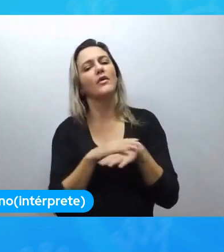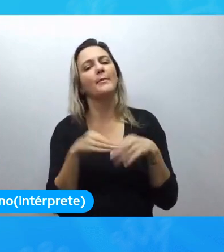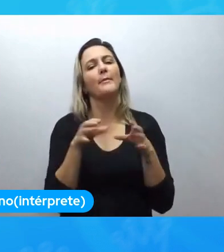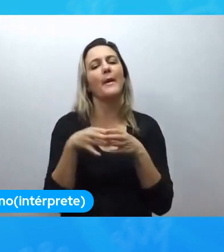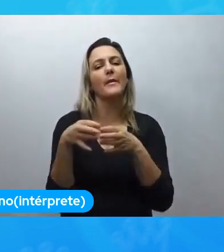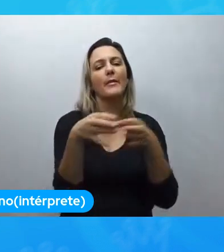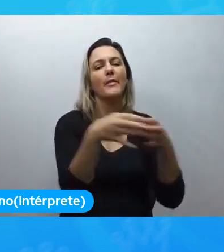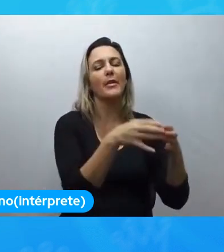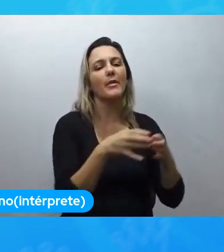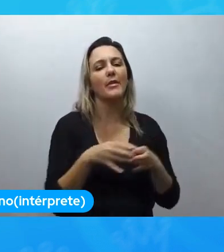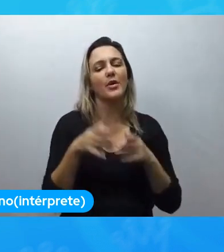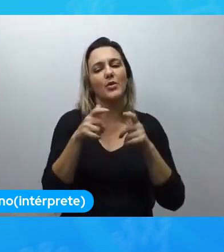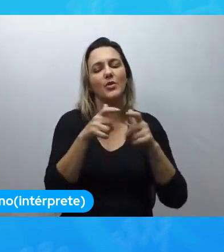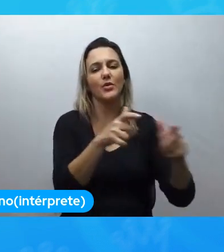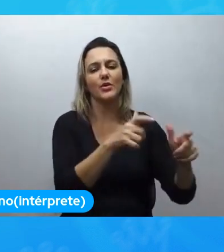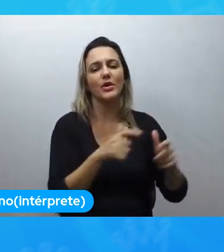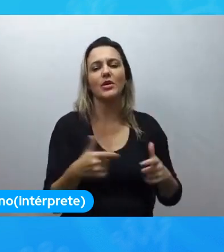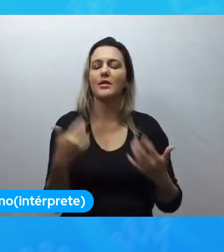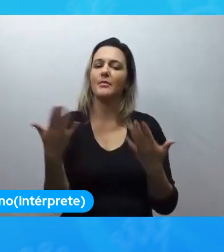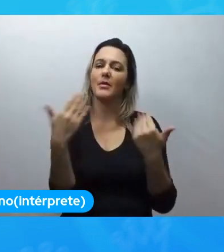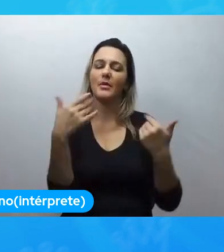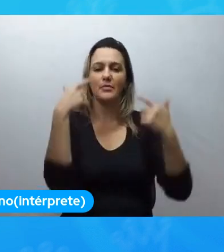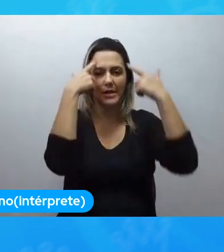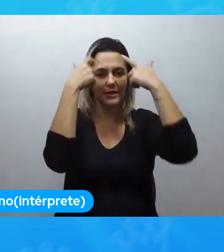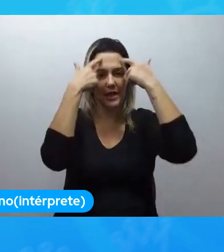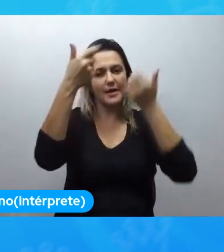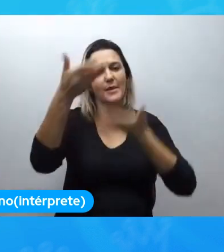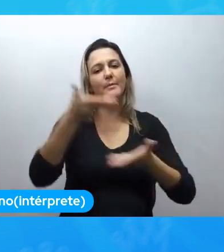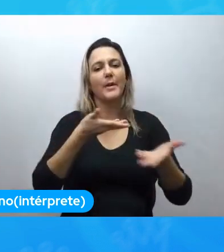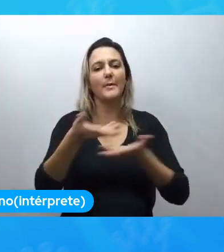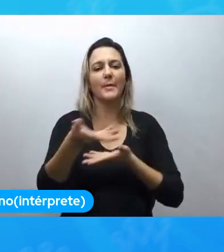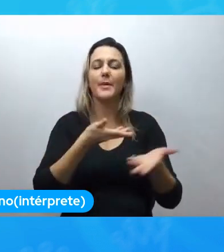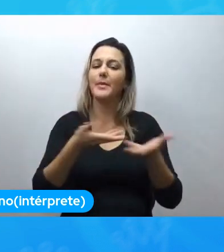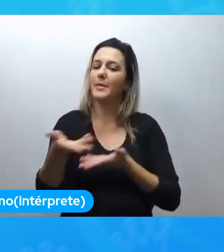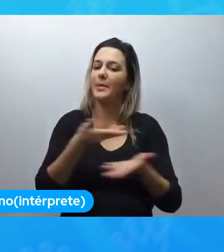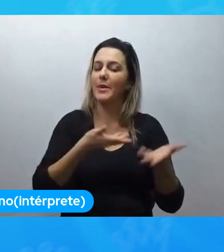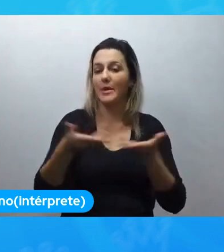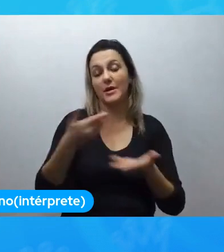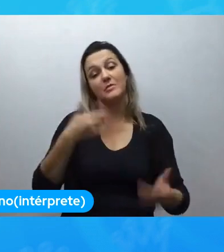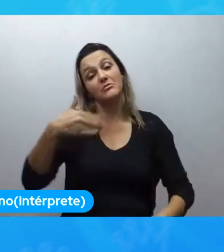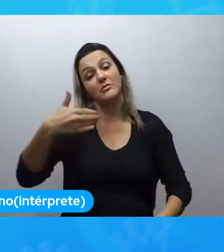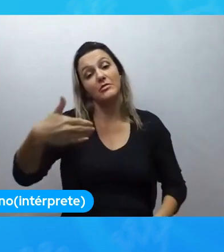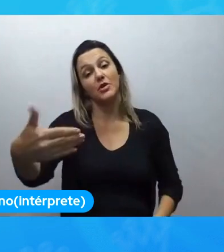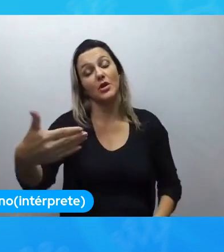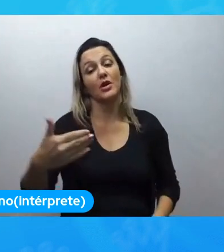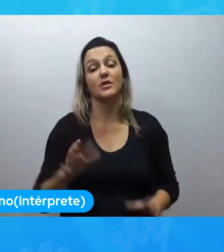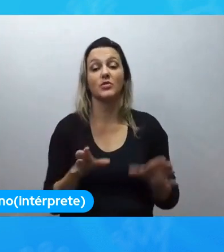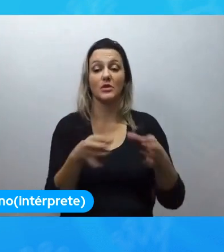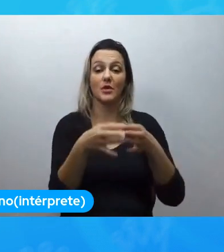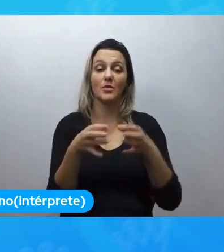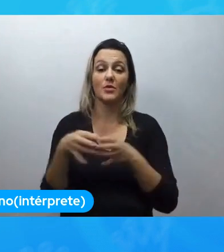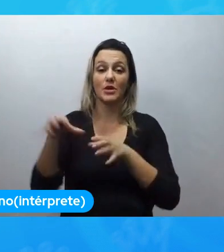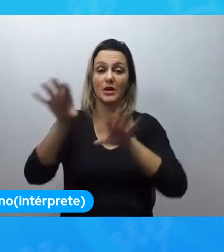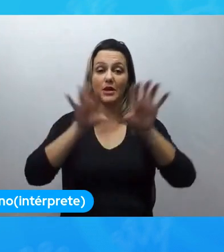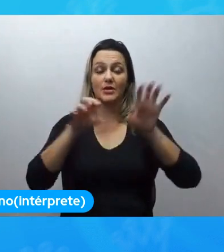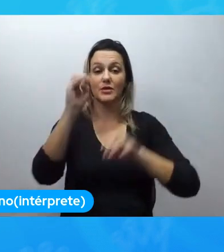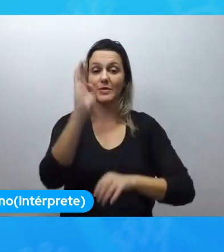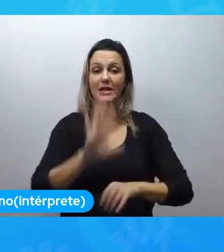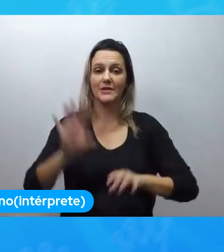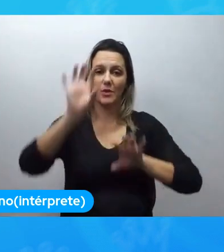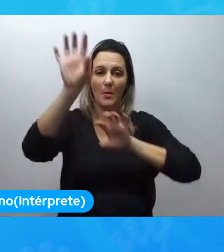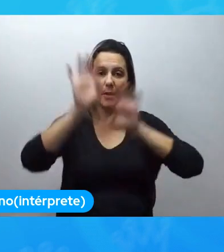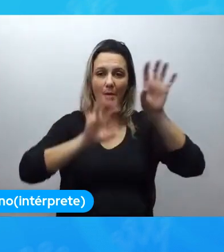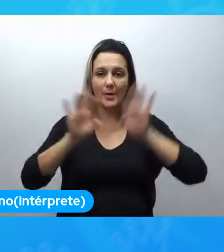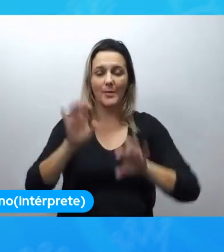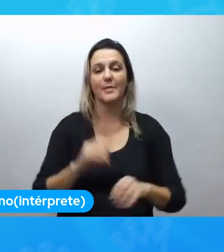confraternizar e trocar a ideia para os próximos passos das comunidades paeletes no Brasil. E sem